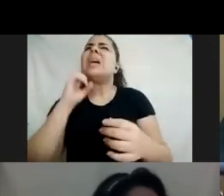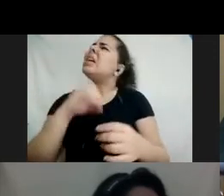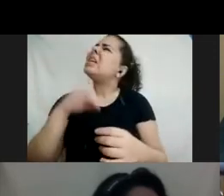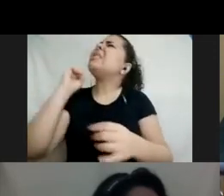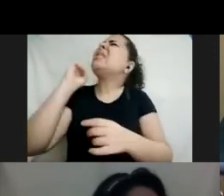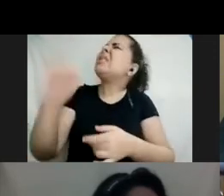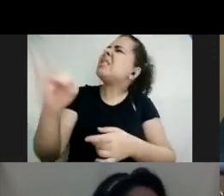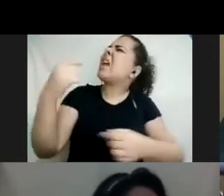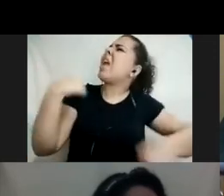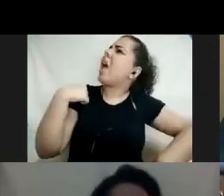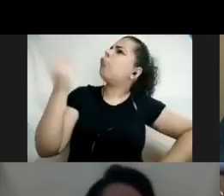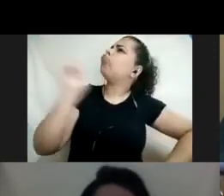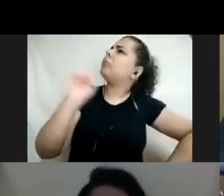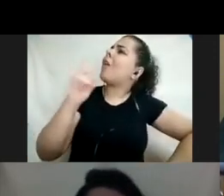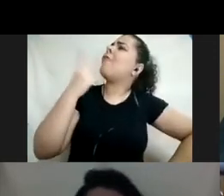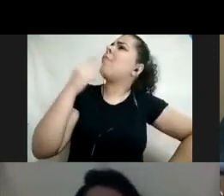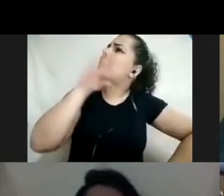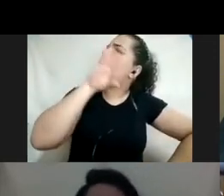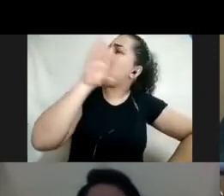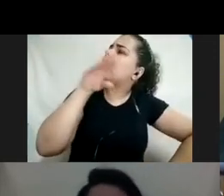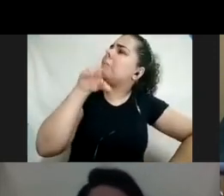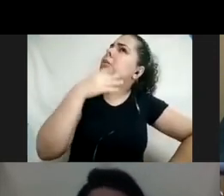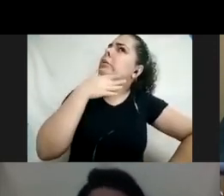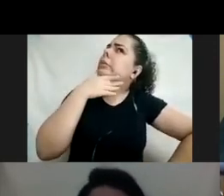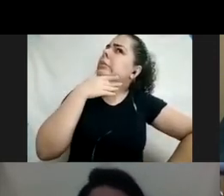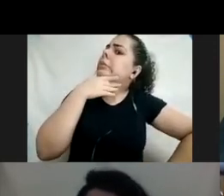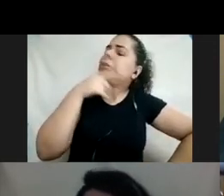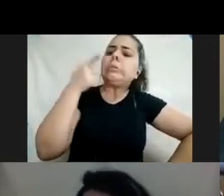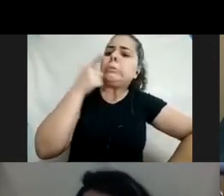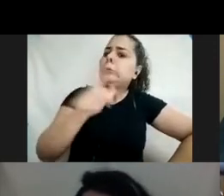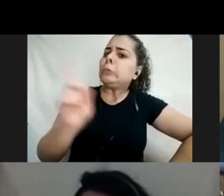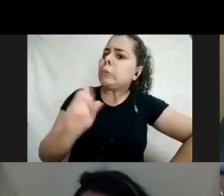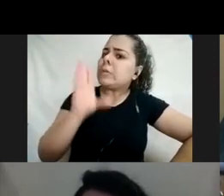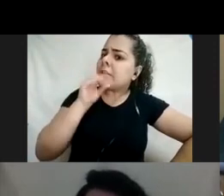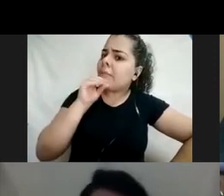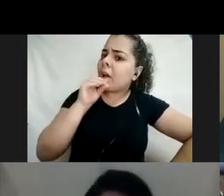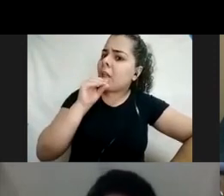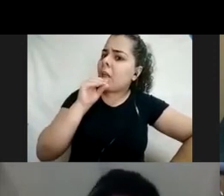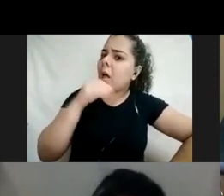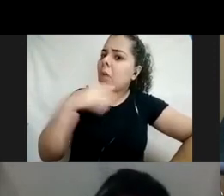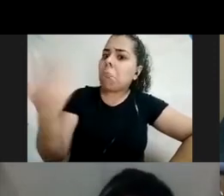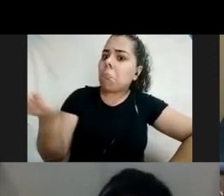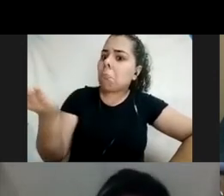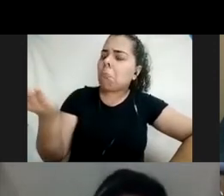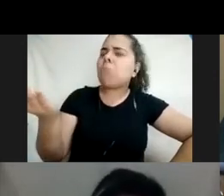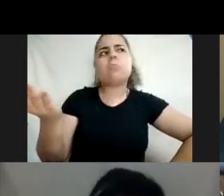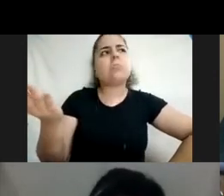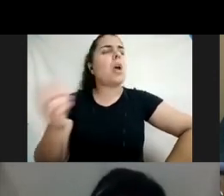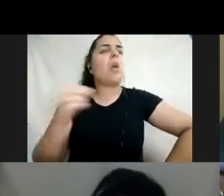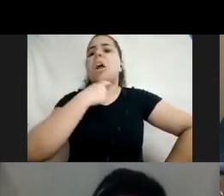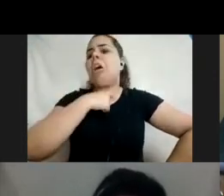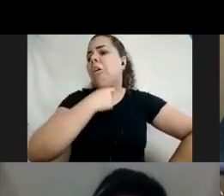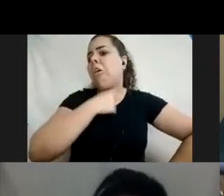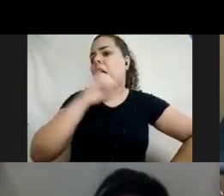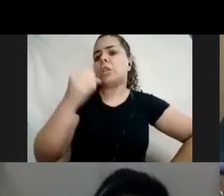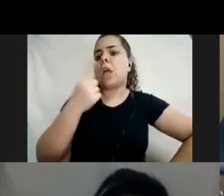eu não falasse neste momento? Se eu não pudesse falar porque eu estivesse com alguma questão na garganta mesmo, né?